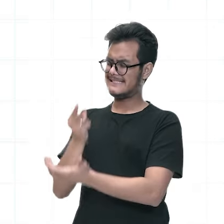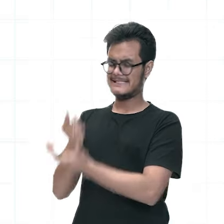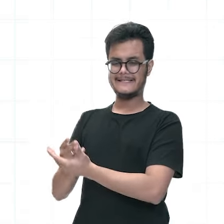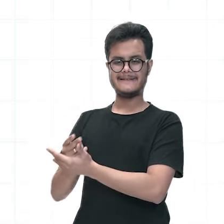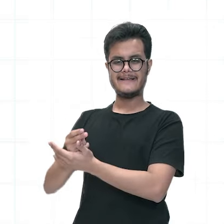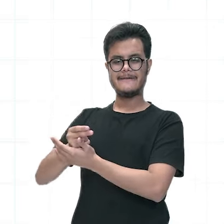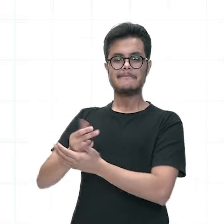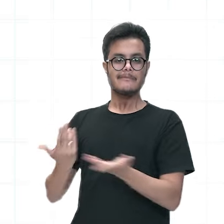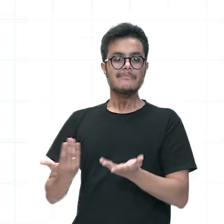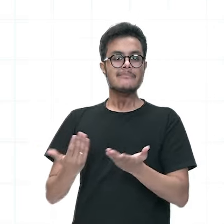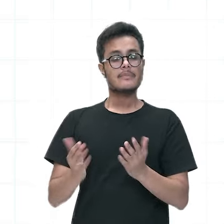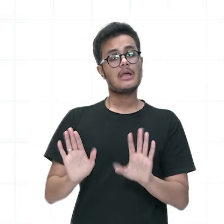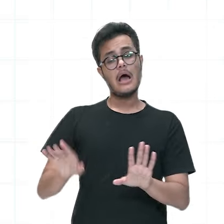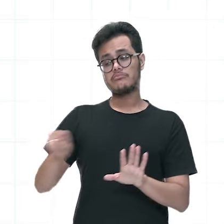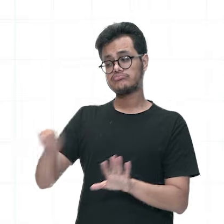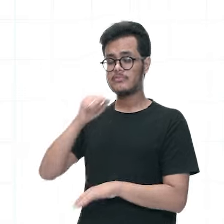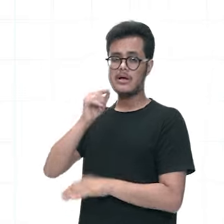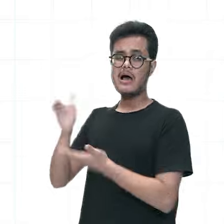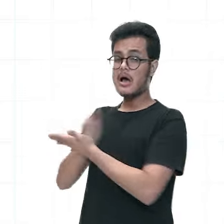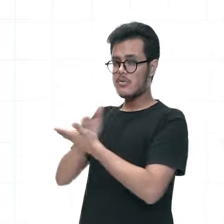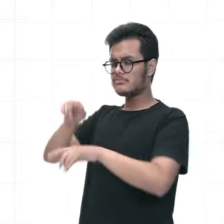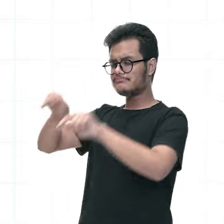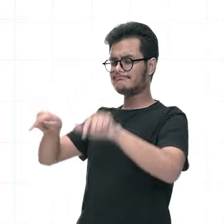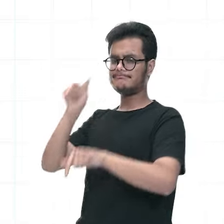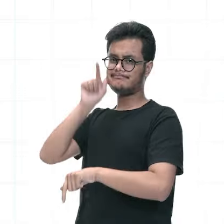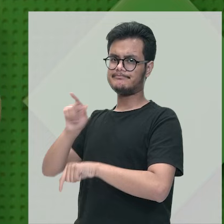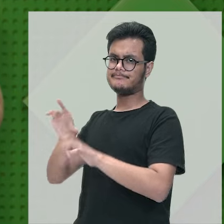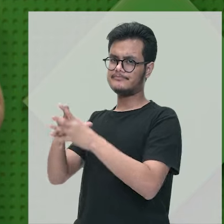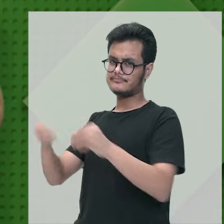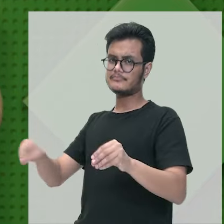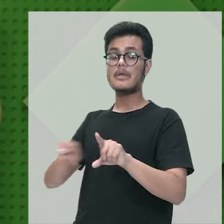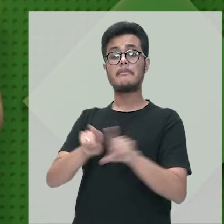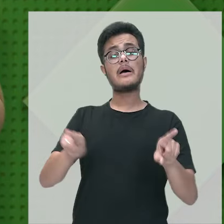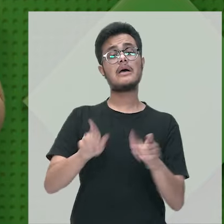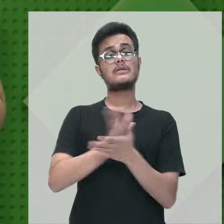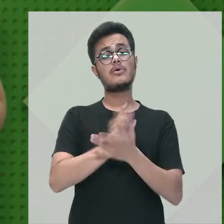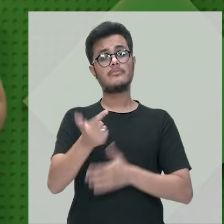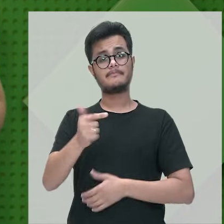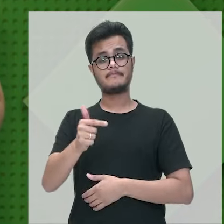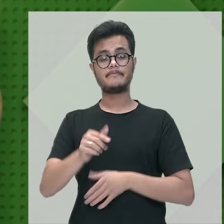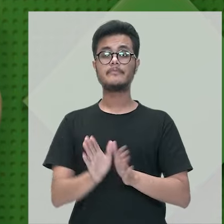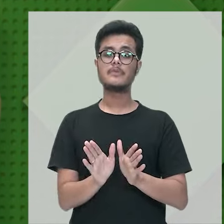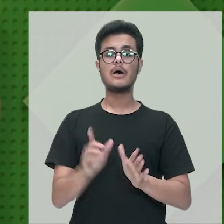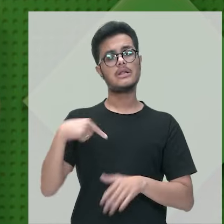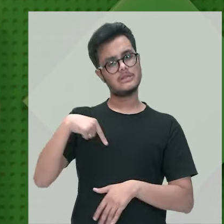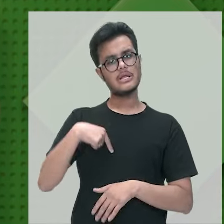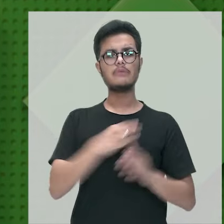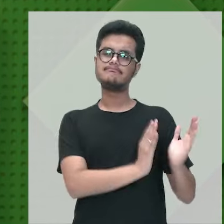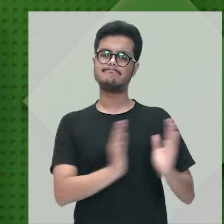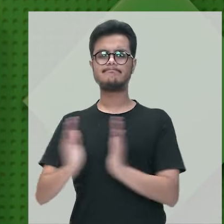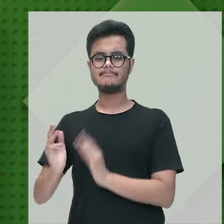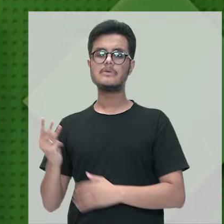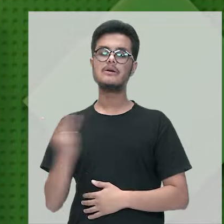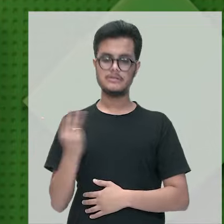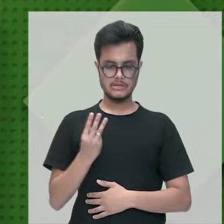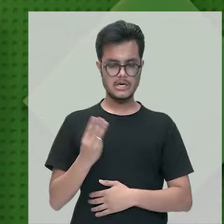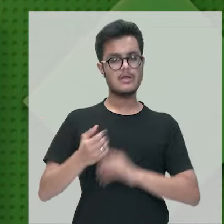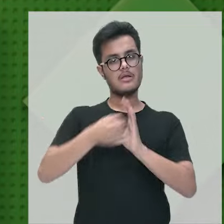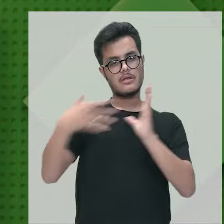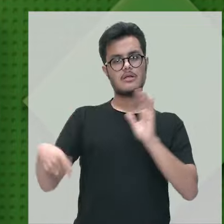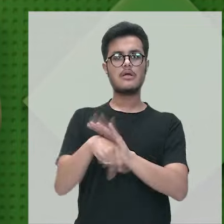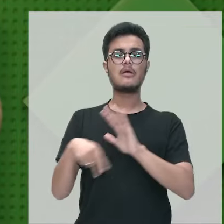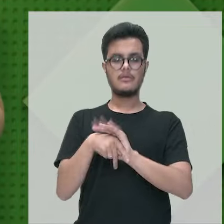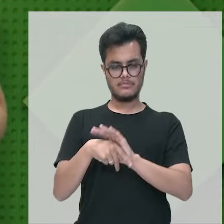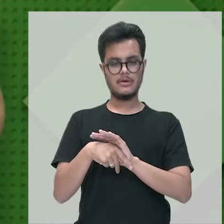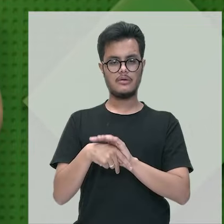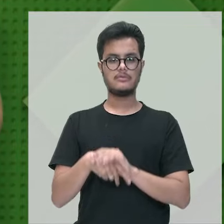Nem todo mundo passa, né? Por essa fase crônica, mas é importante lembrar que existem, né? Existe essa característica da